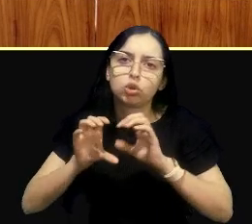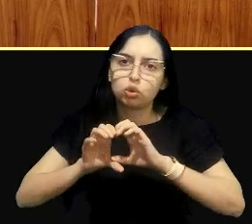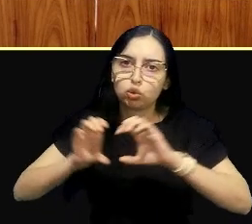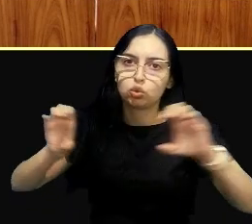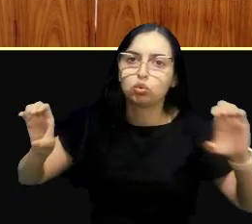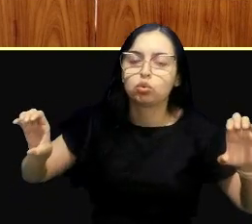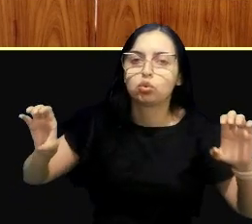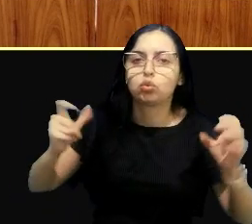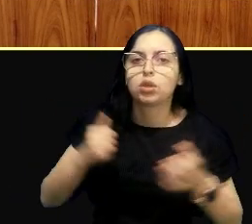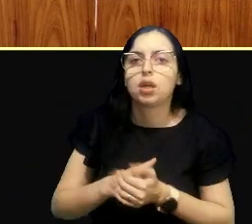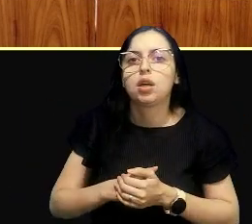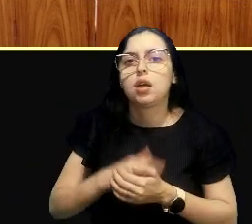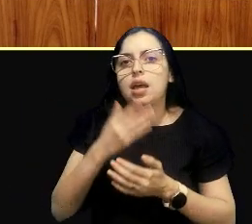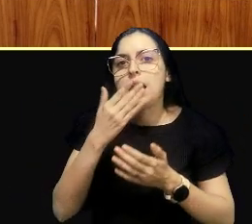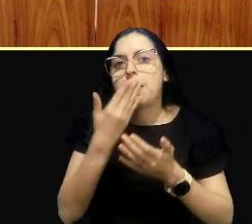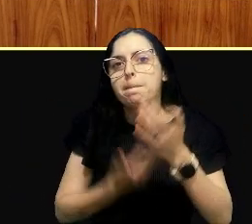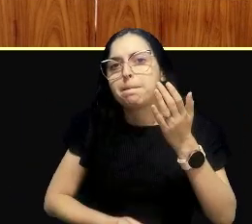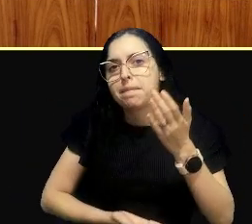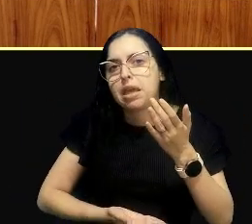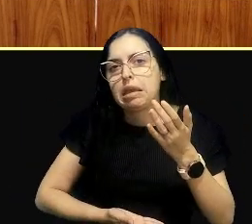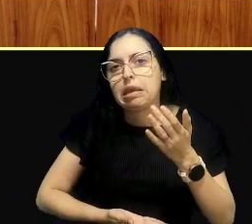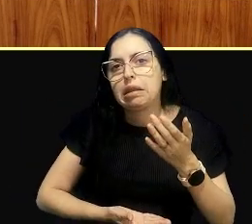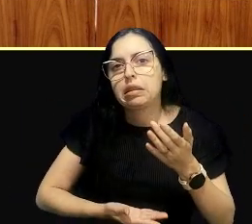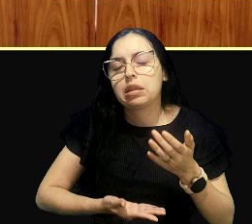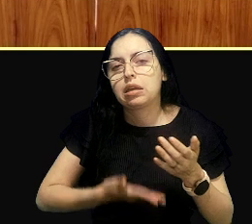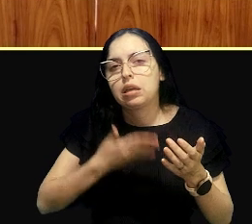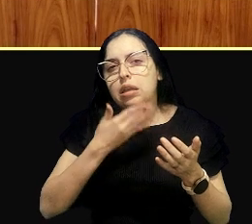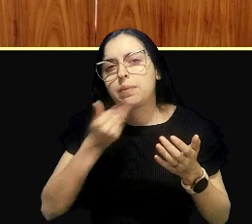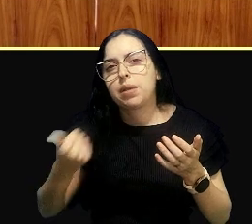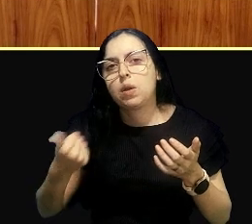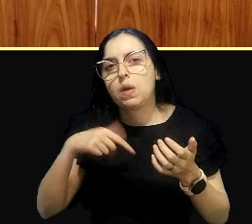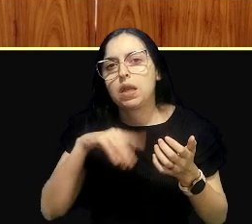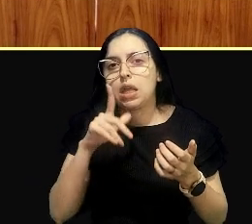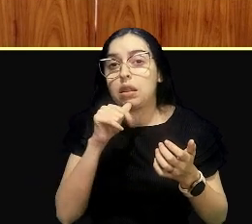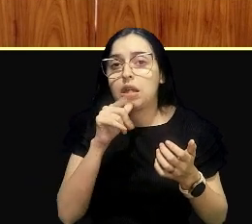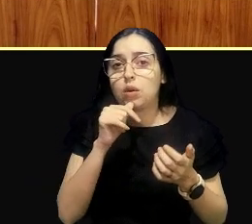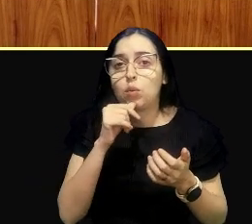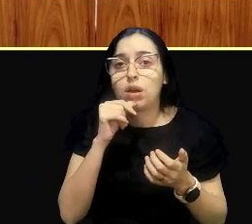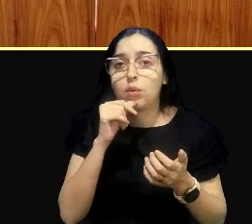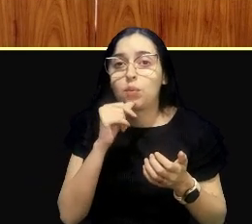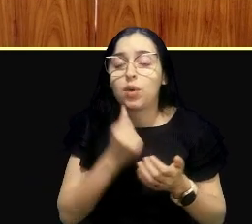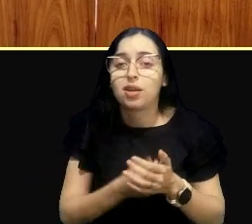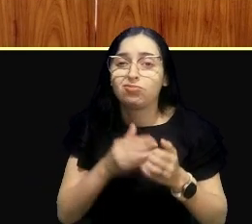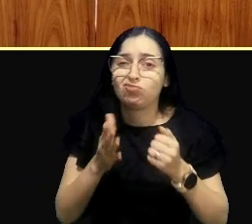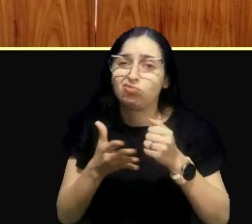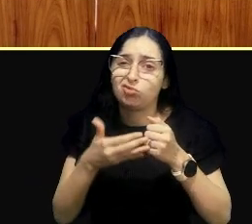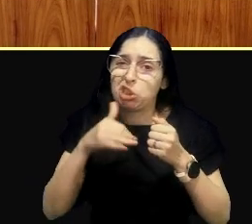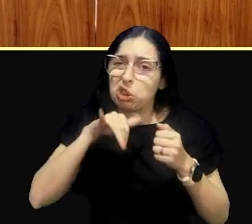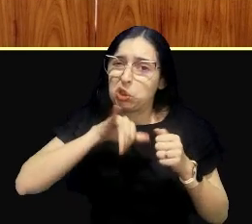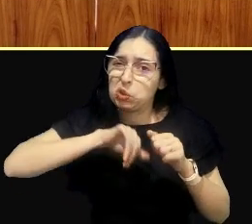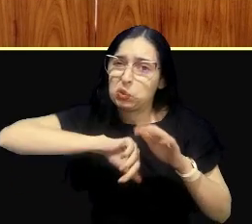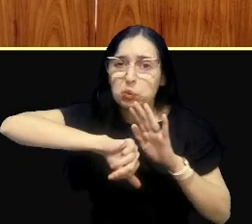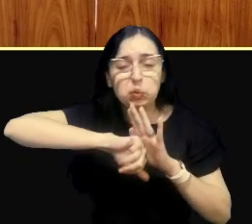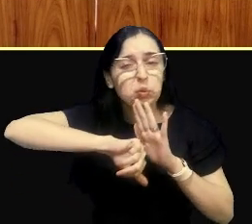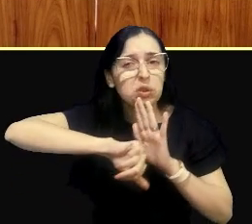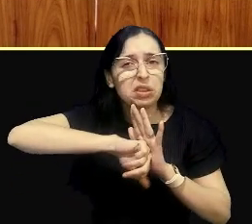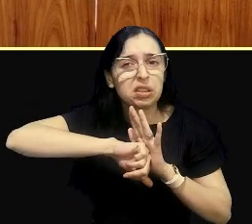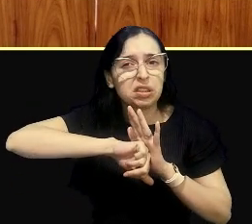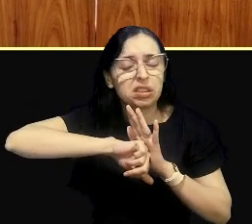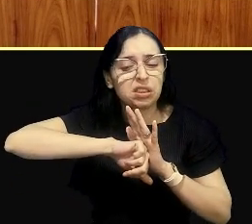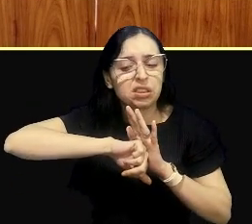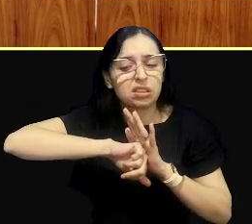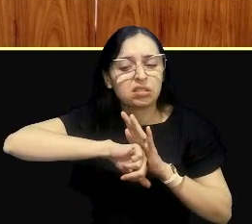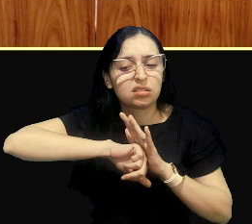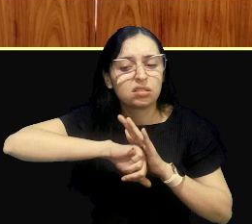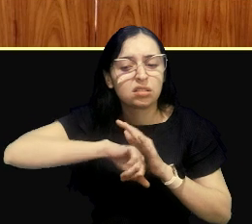e da degradação da qualidade da água, né? Isso tem um prejuízo também para outros, é uma degradação